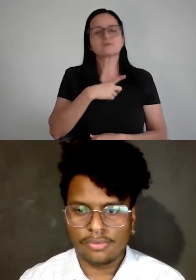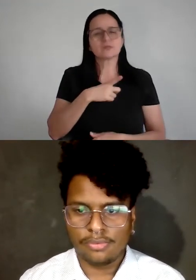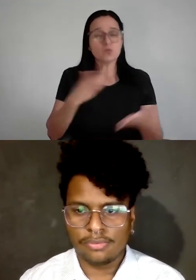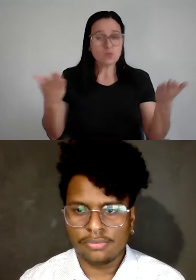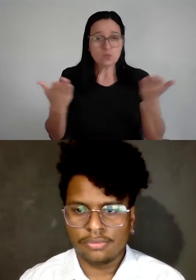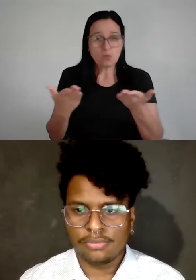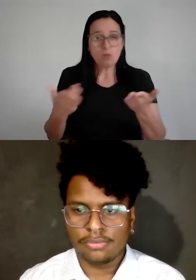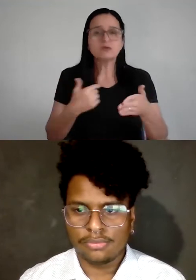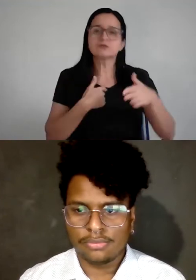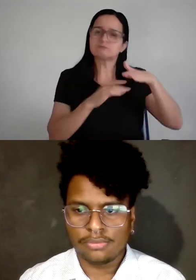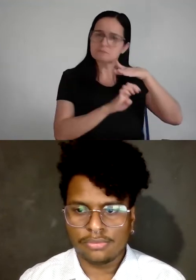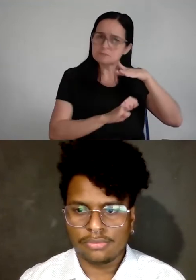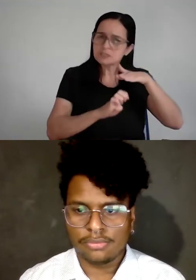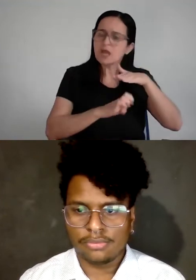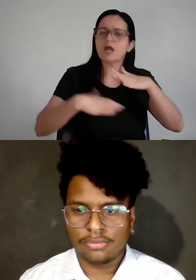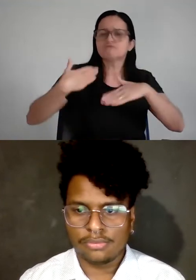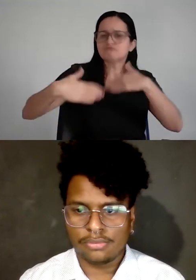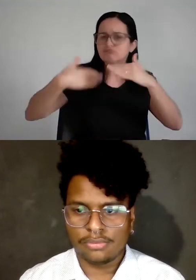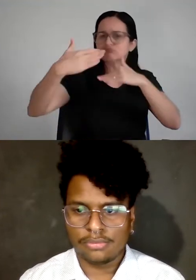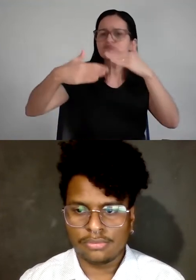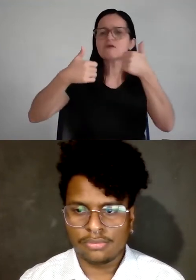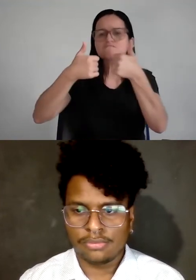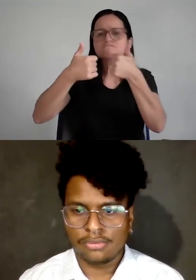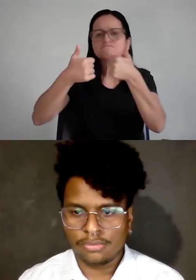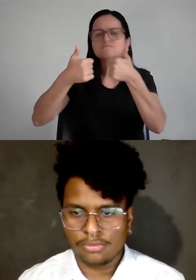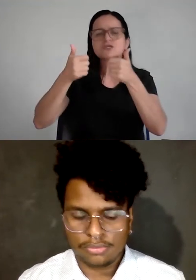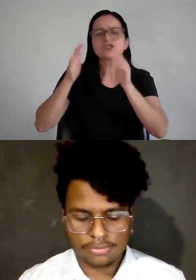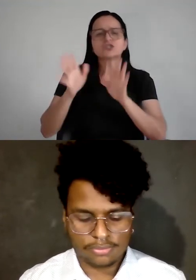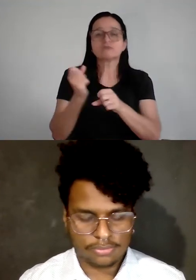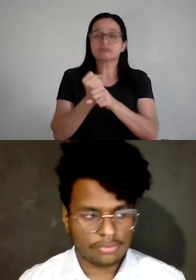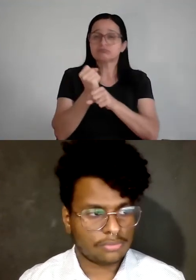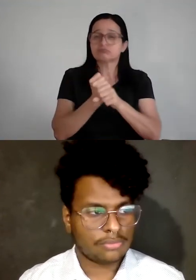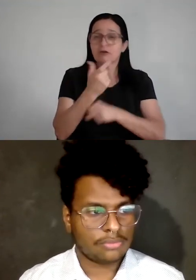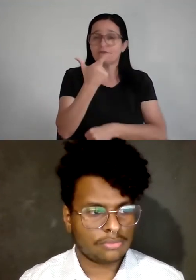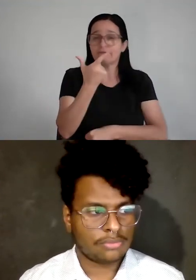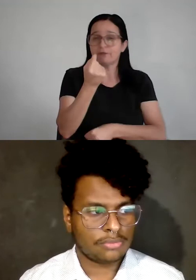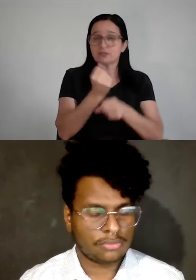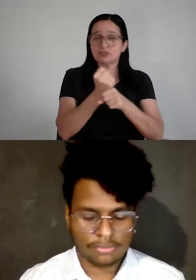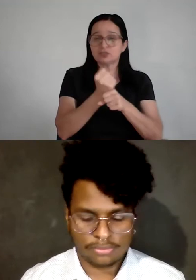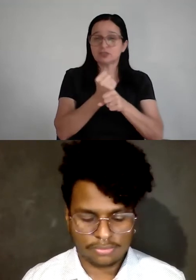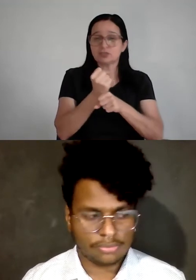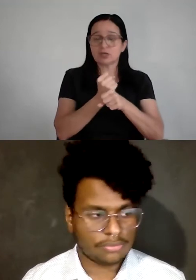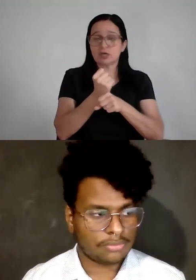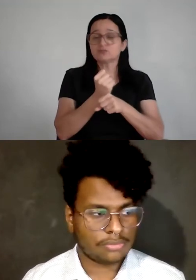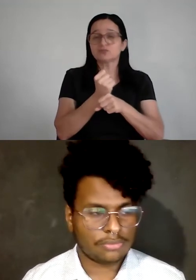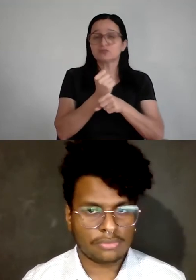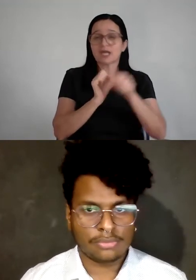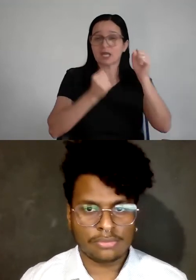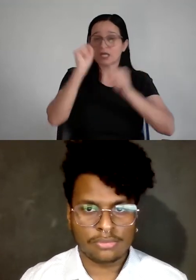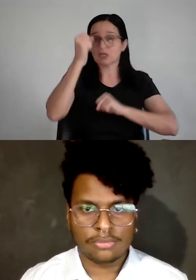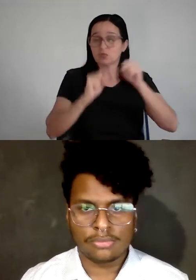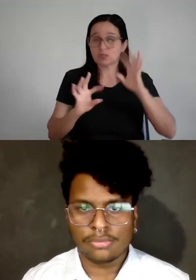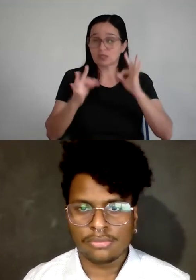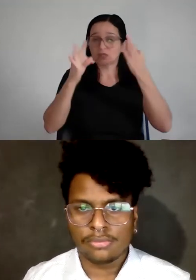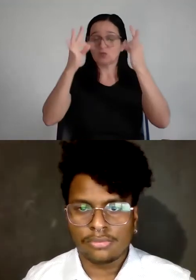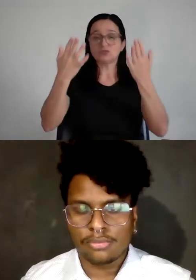empresário, uma carreira bem sucedida, eu passei 20 anos na indústria de tecnologia, eu era um cara de classe D, eu virei classe média alta, eu